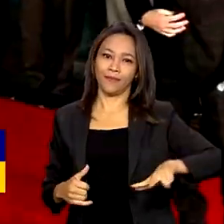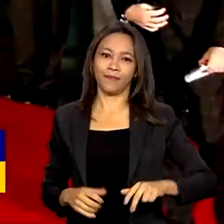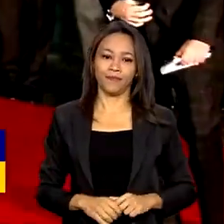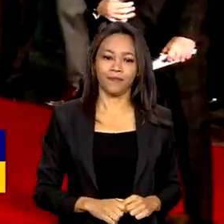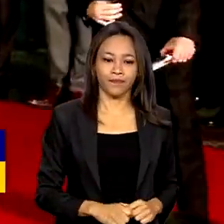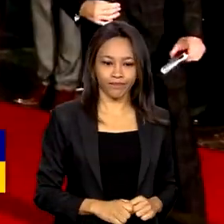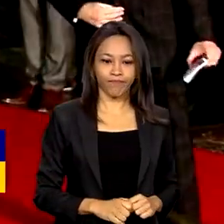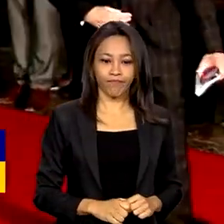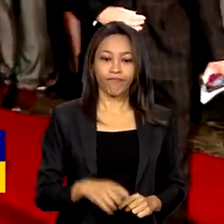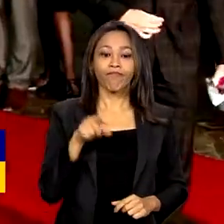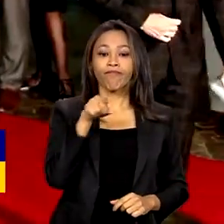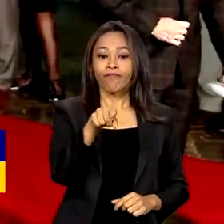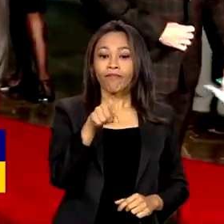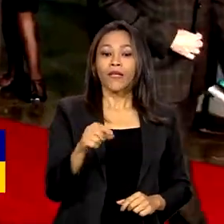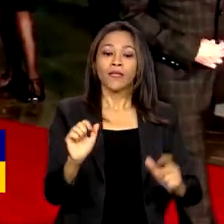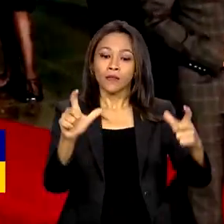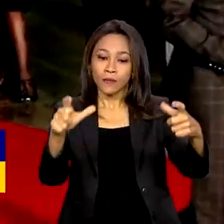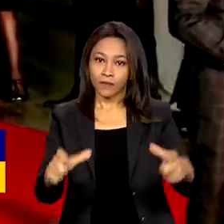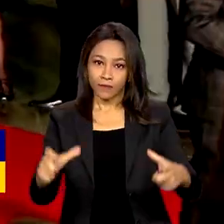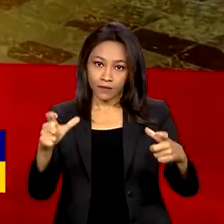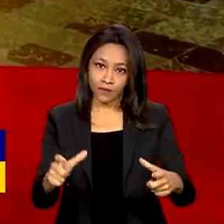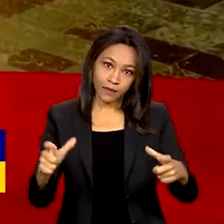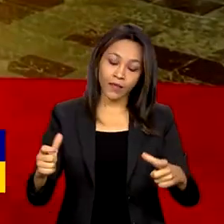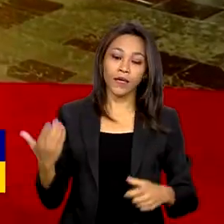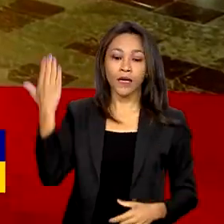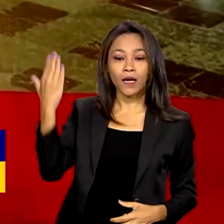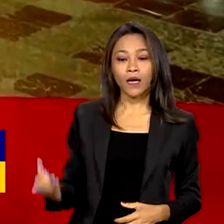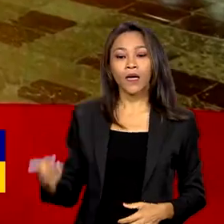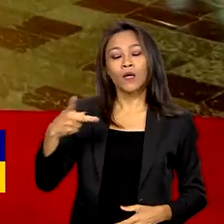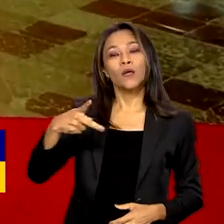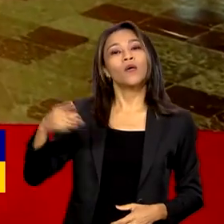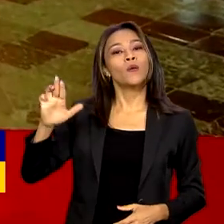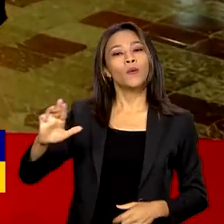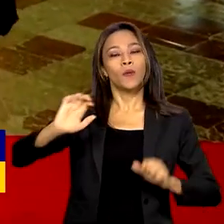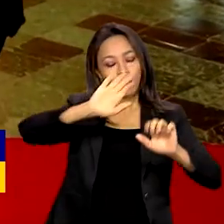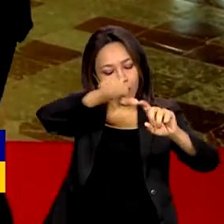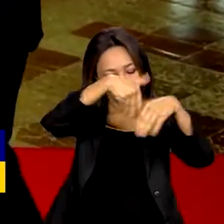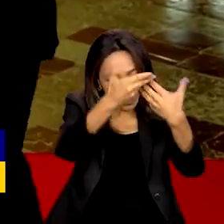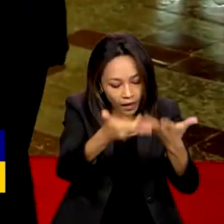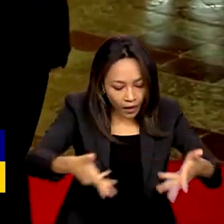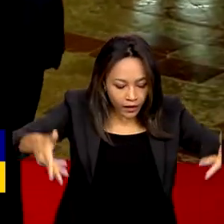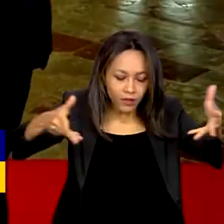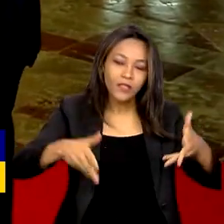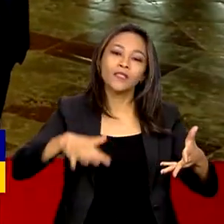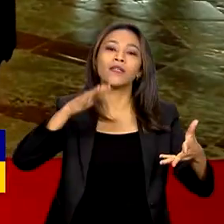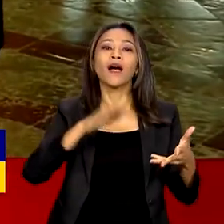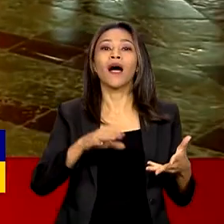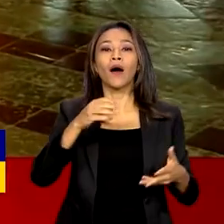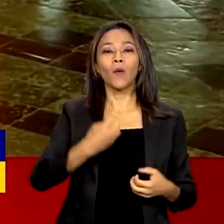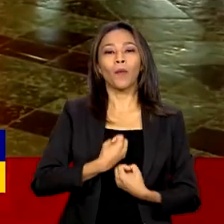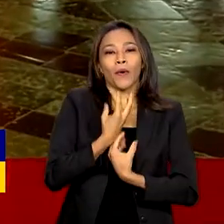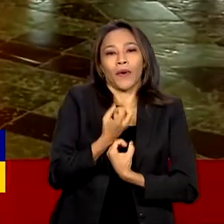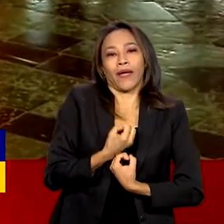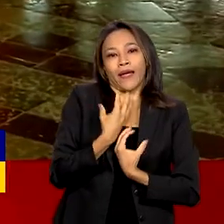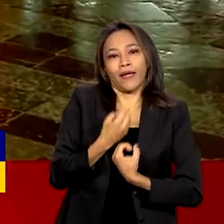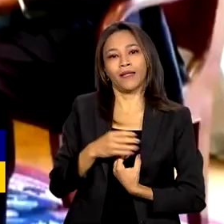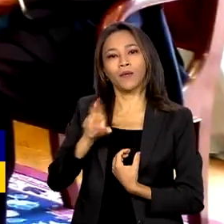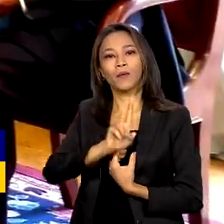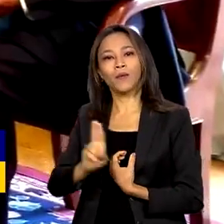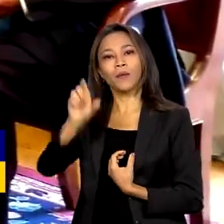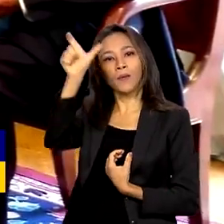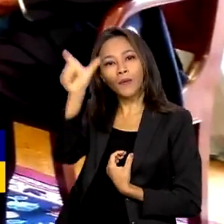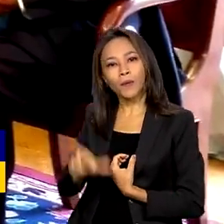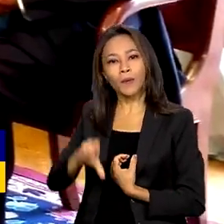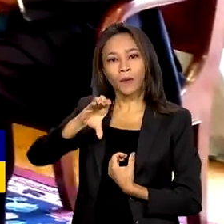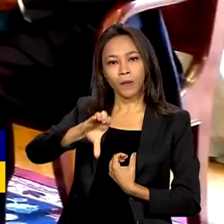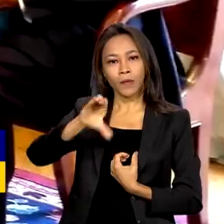No Mosteiro dos Jerônimos, Lula prestou uma homenagem ao poeta Luiz de Camões, um dos mais importantes da língua portuguesa.